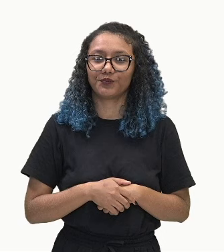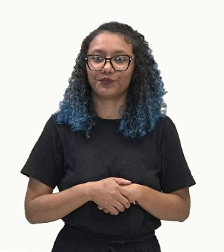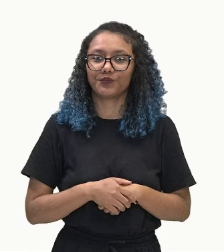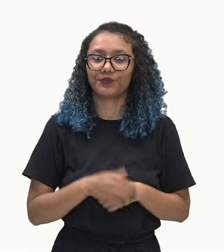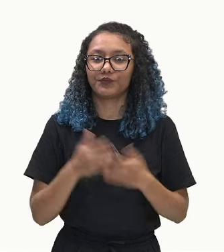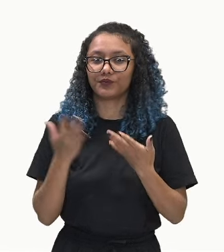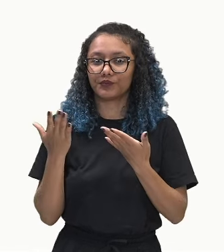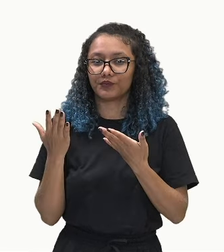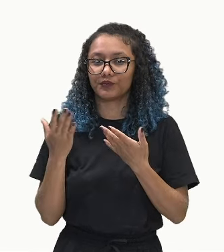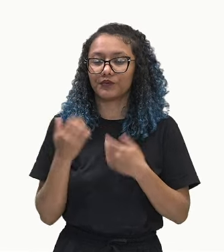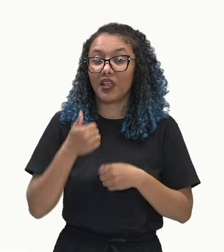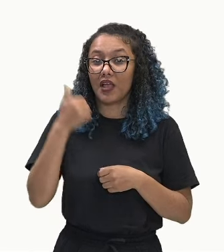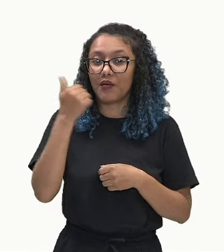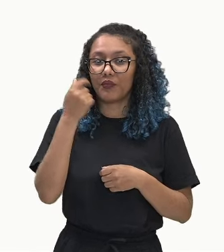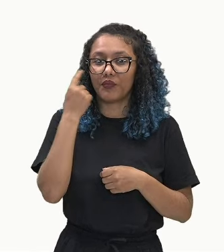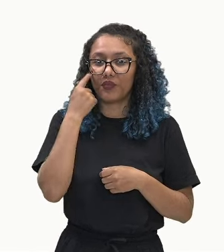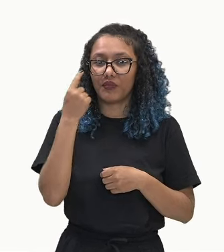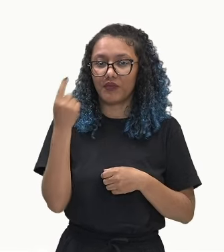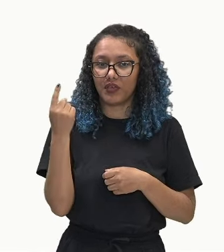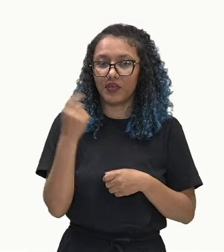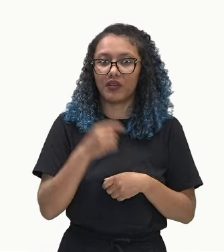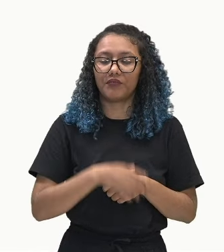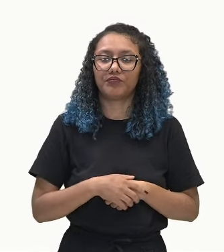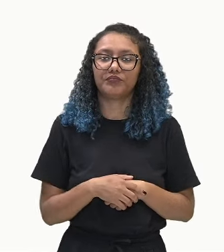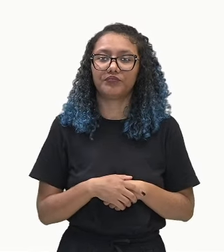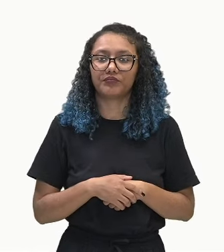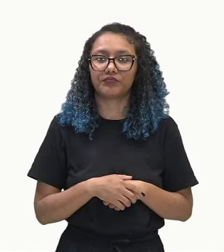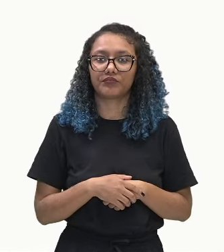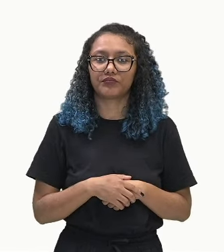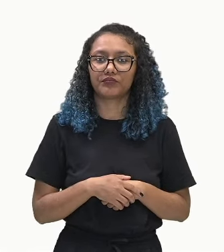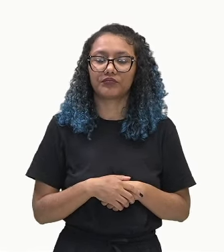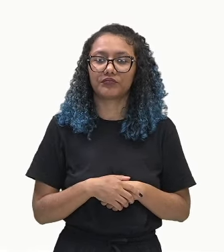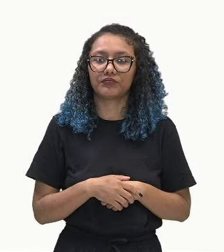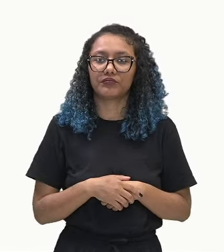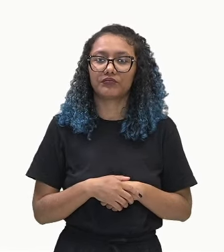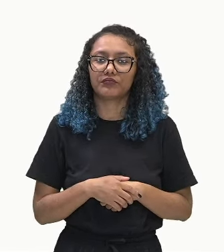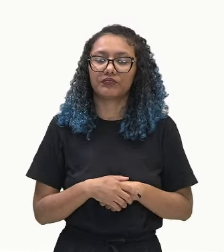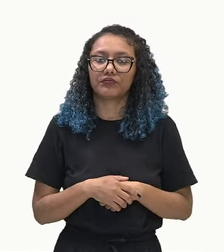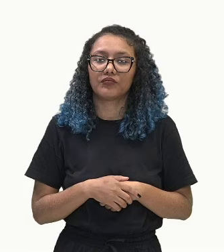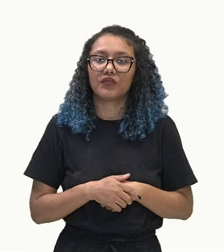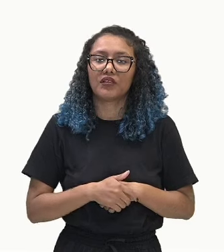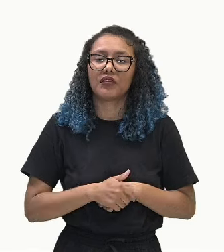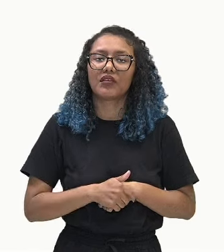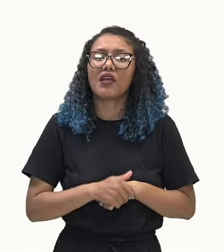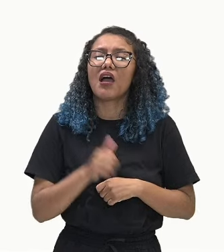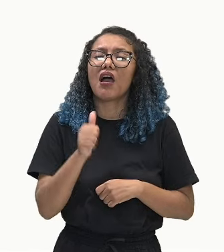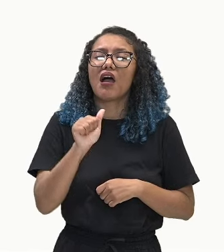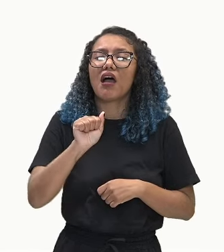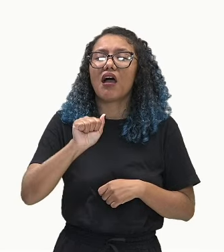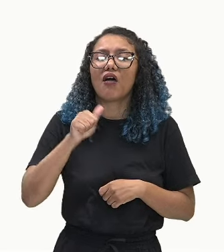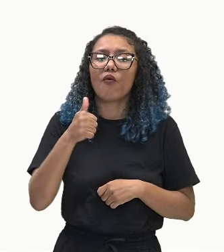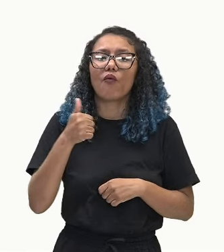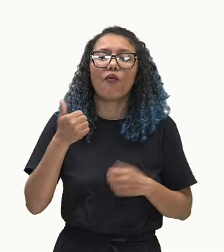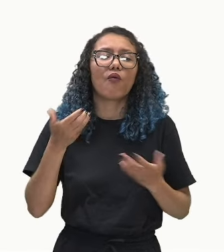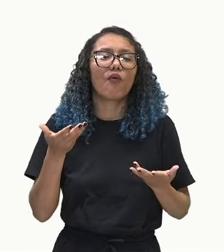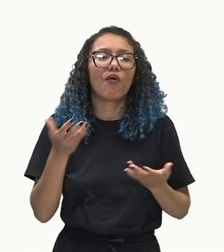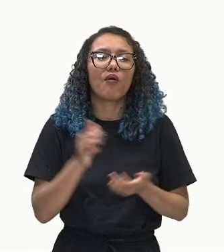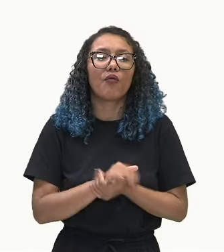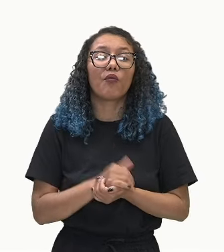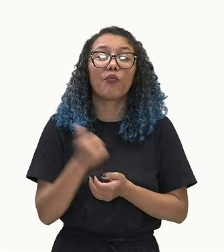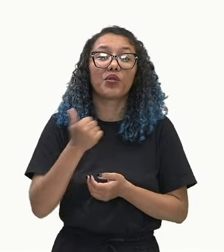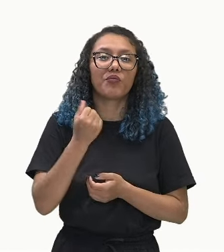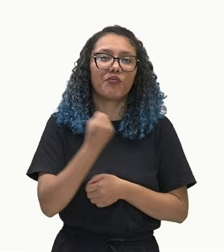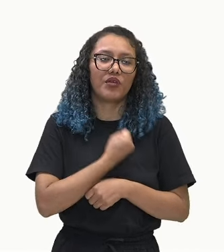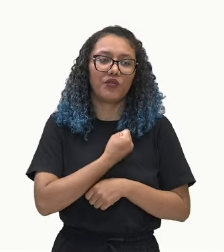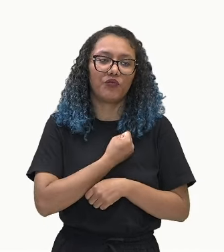Essa progressão, 10, 15, 20, 25. Nessa progressão aqui, quem é o A1? É o primeiro termo,